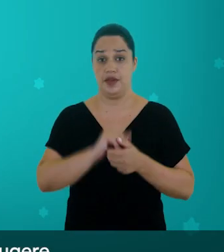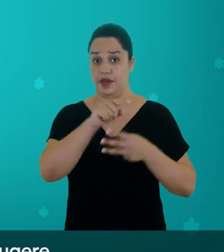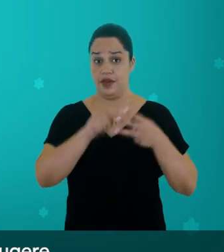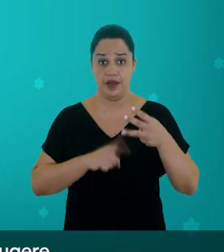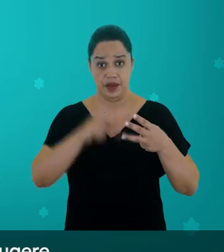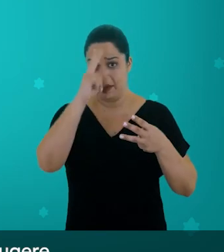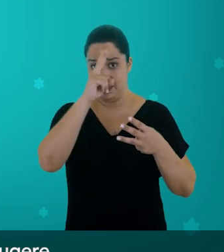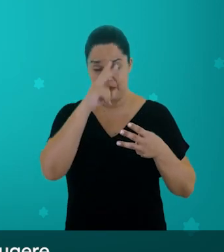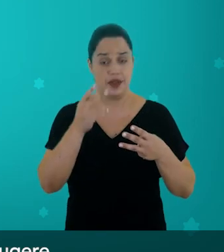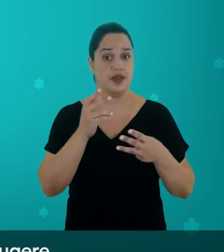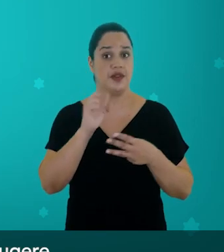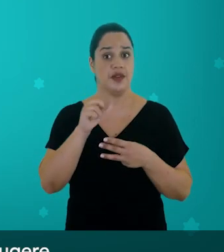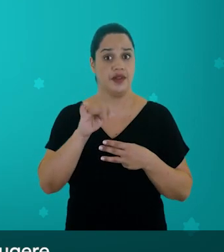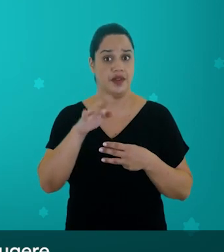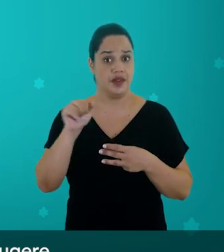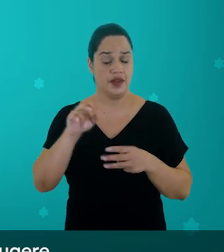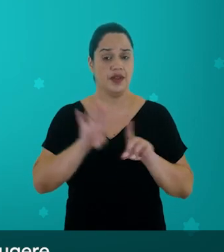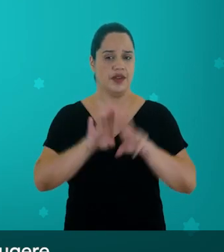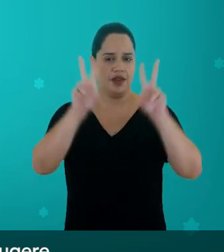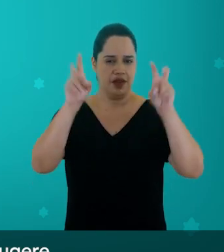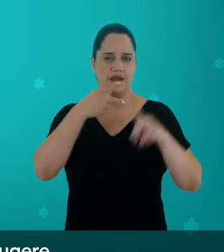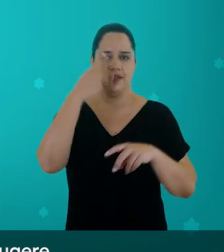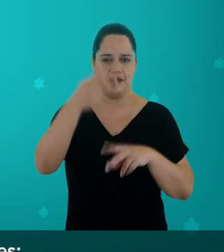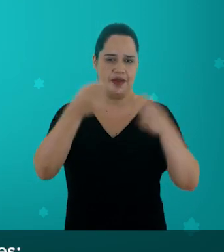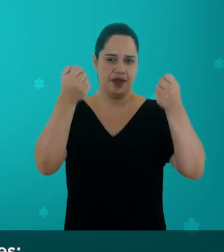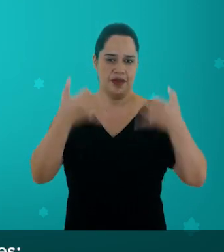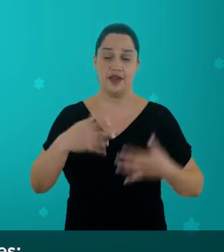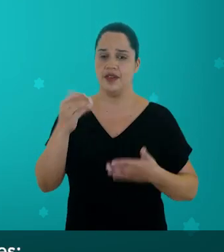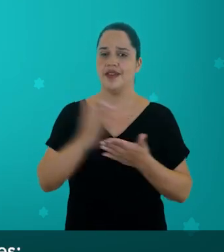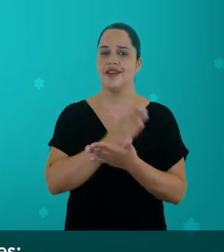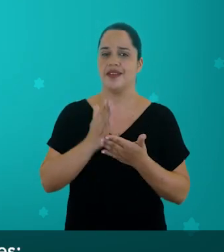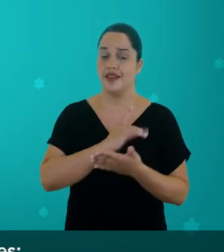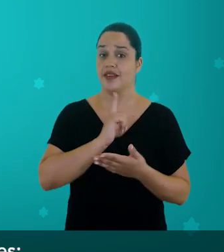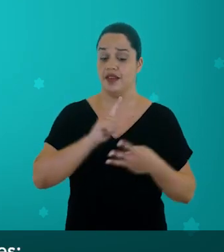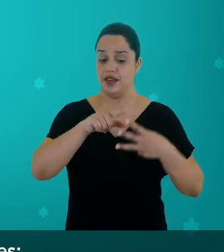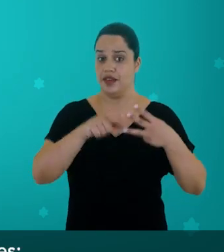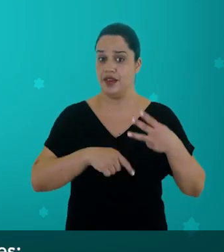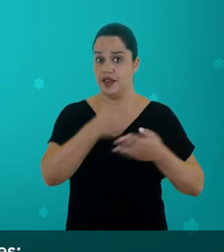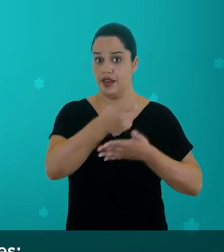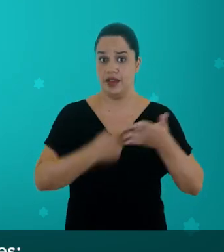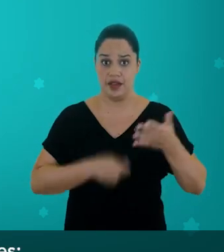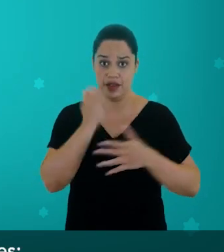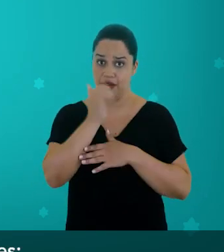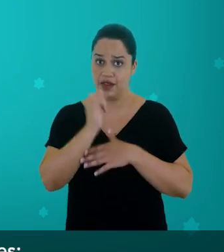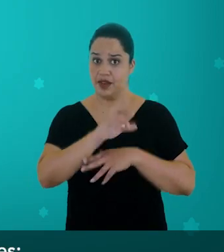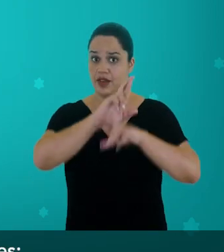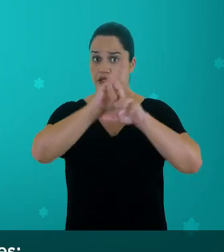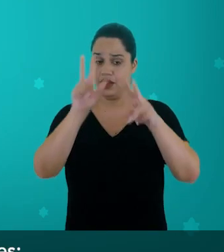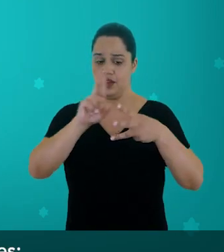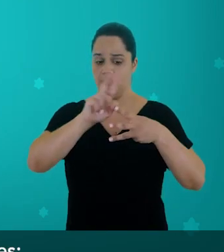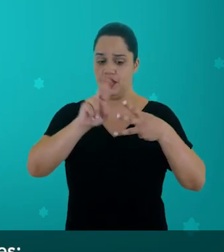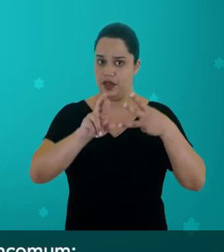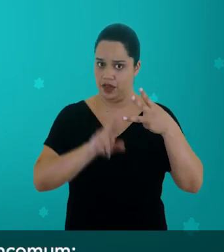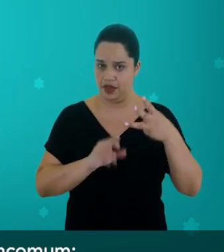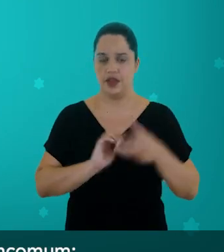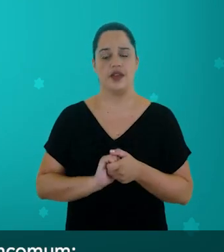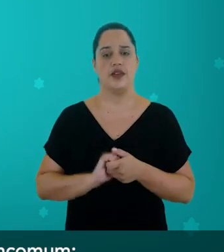Histórias de Encanto, como o próprio título sugere, é um livro com três textos narrativos diferentes.